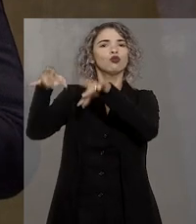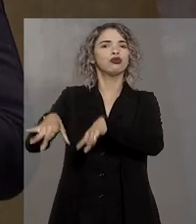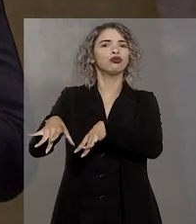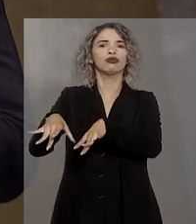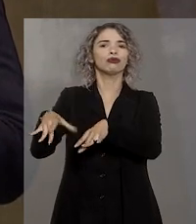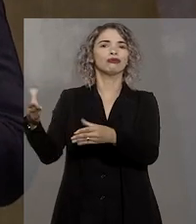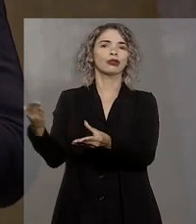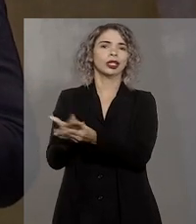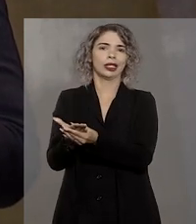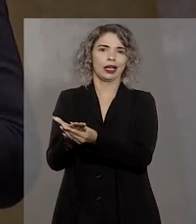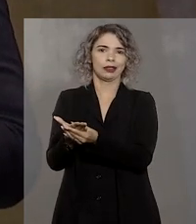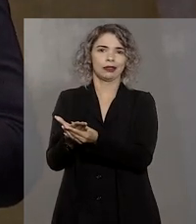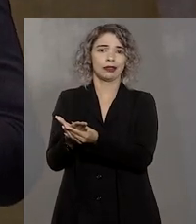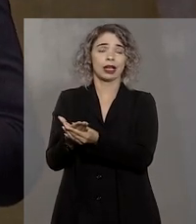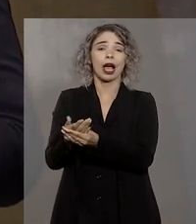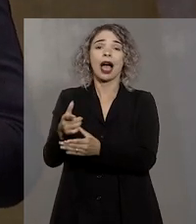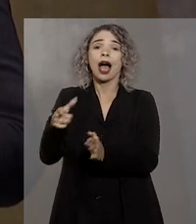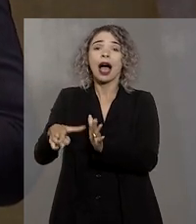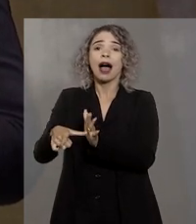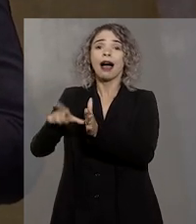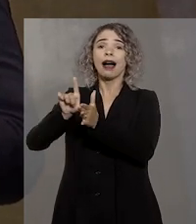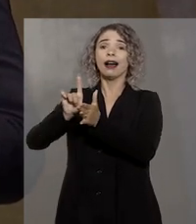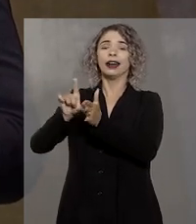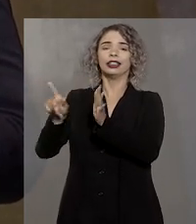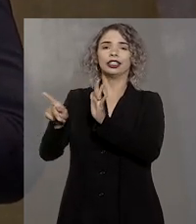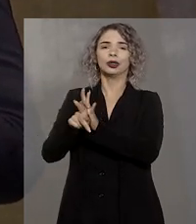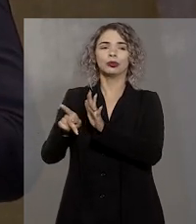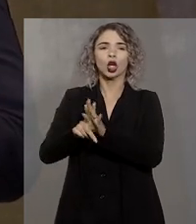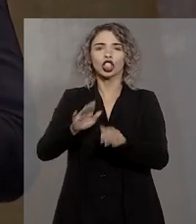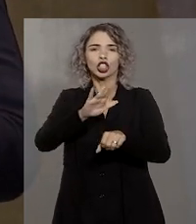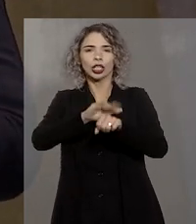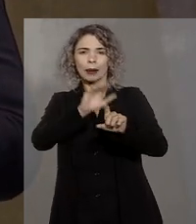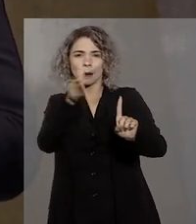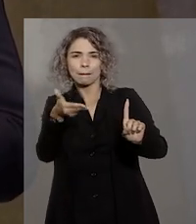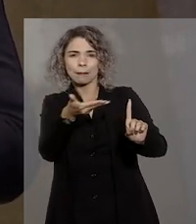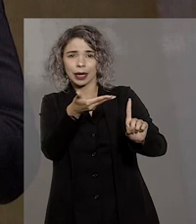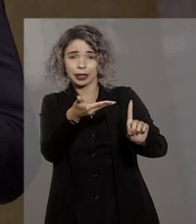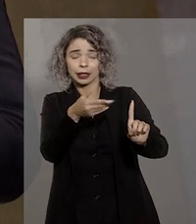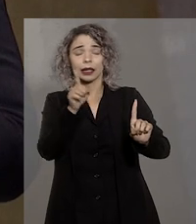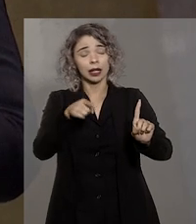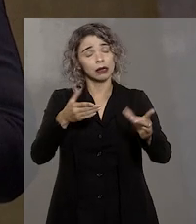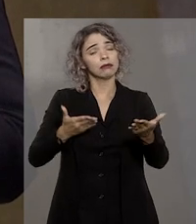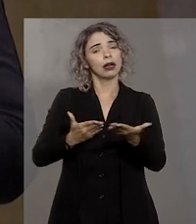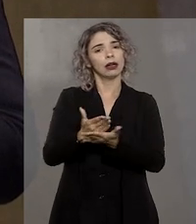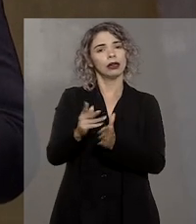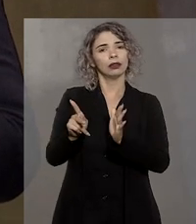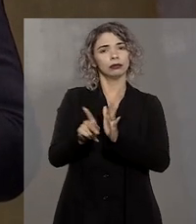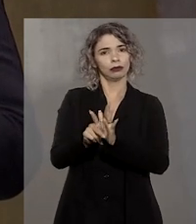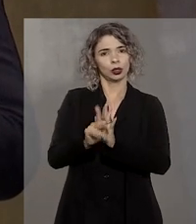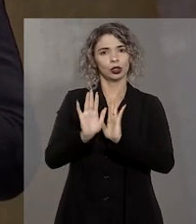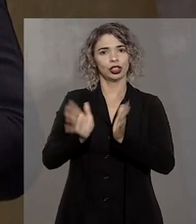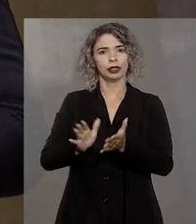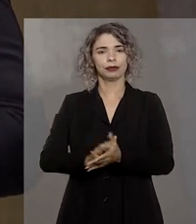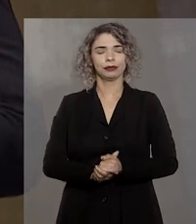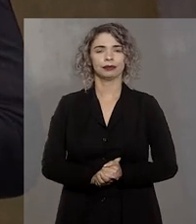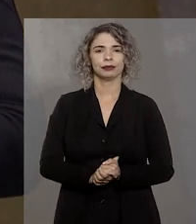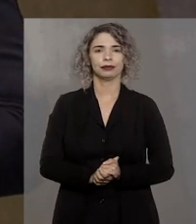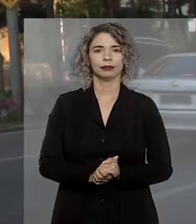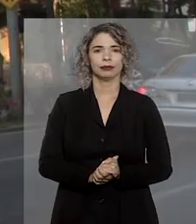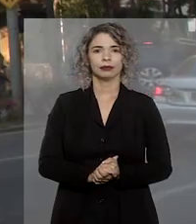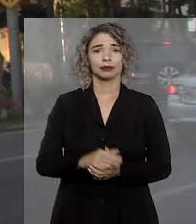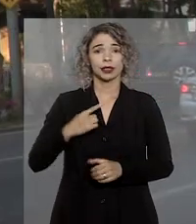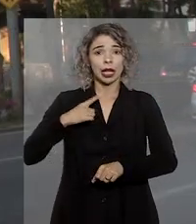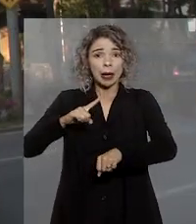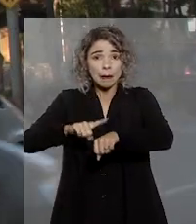requereu a desistência da ação em momento ainda anterior à citação do réu, o que foi homologado por sentença.